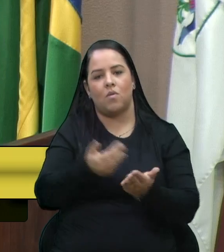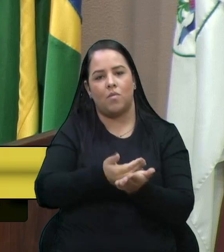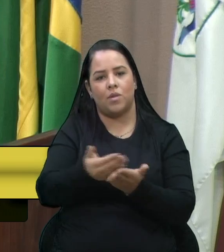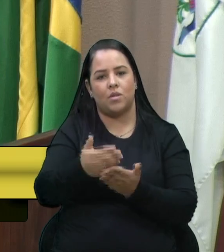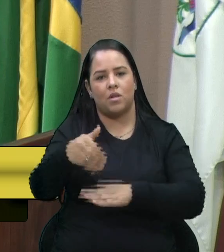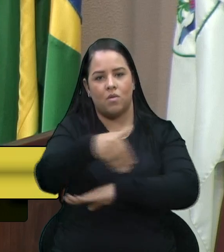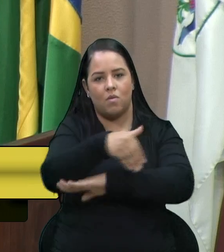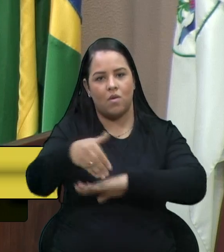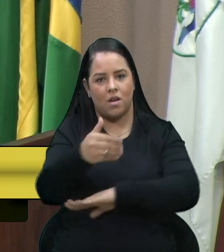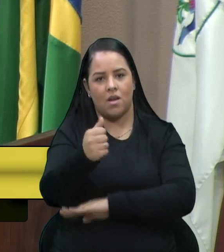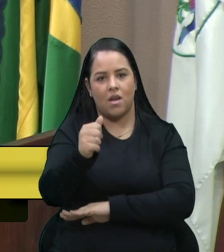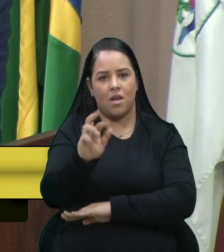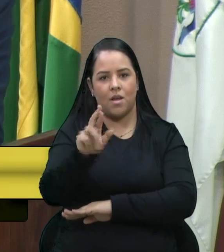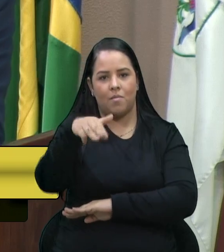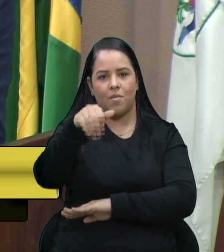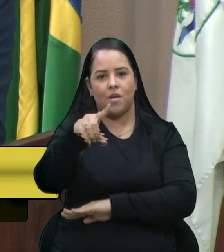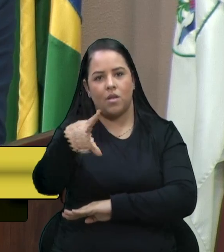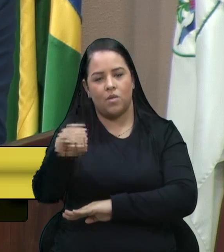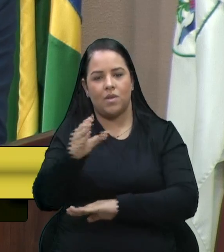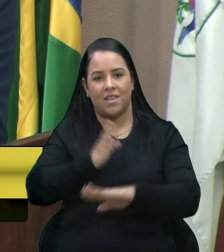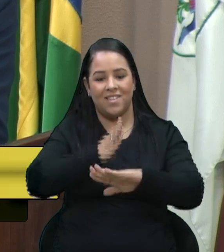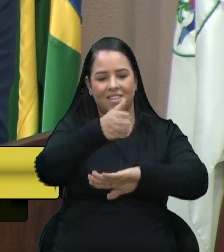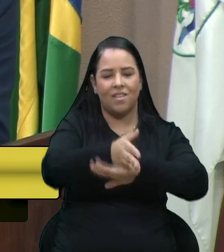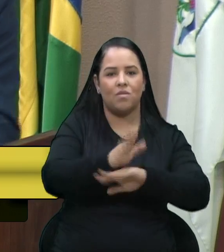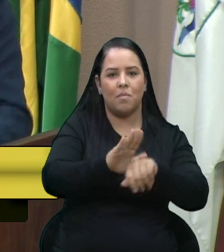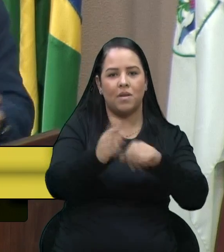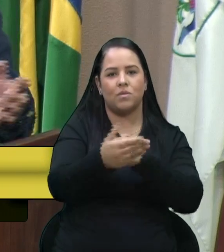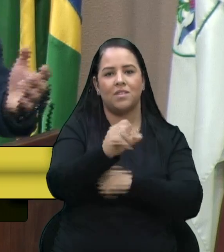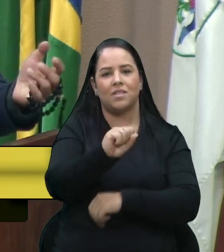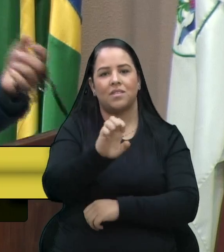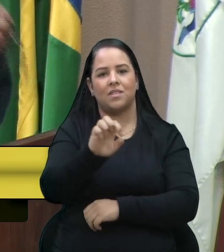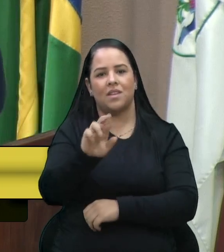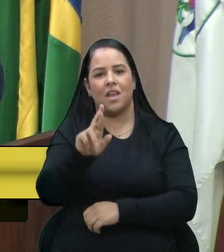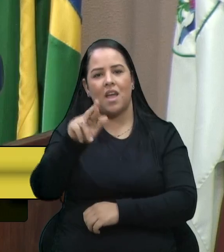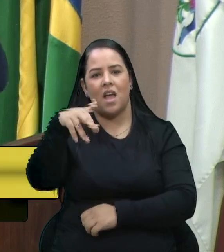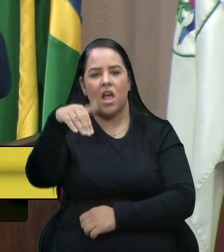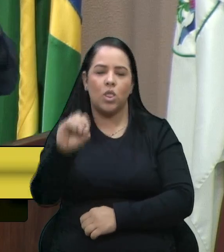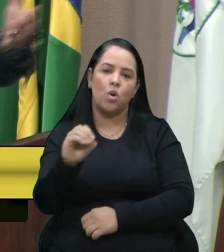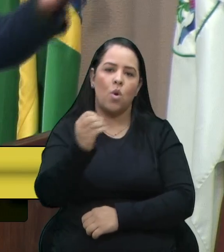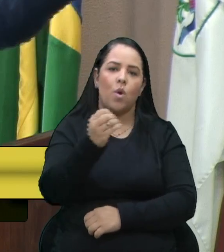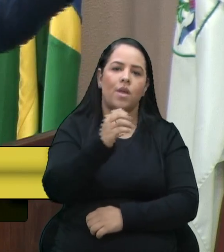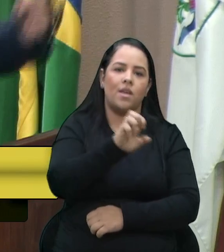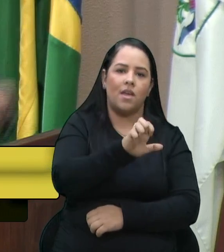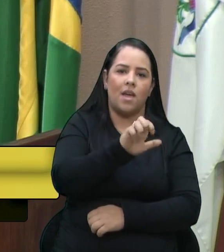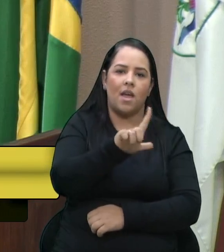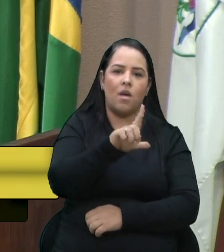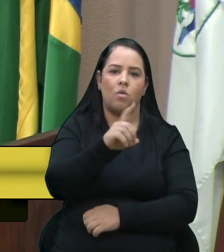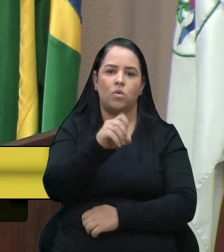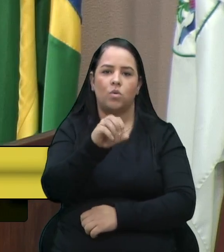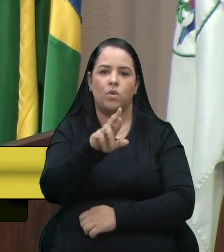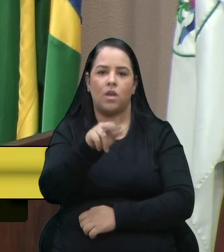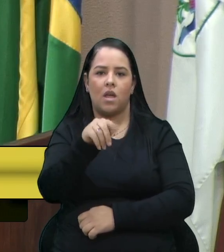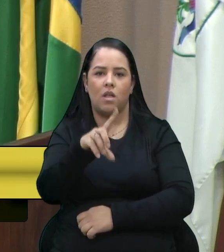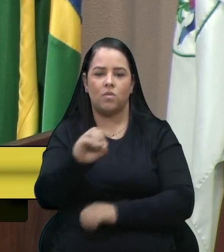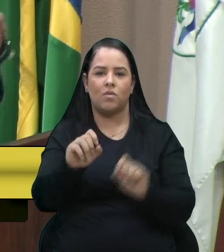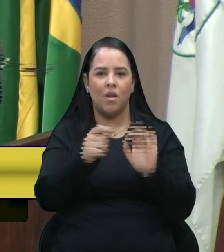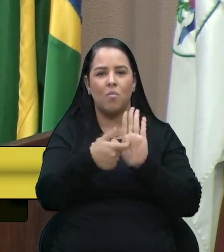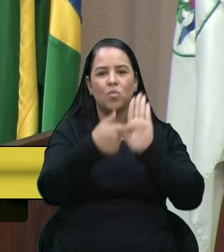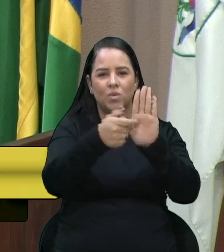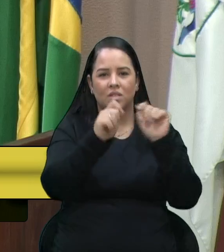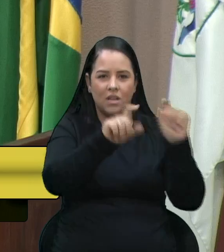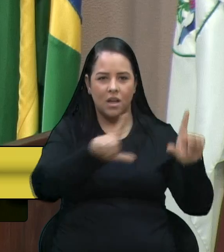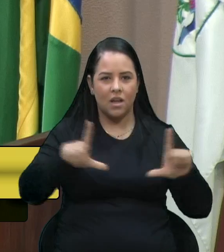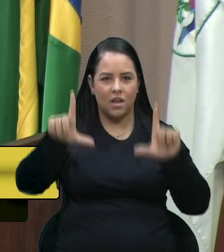acesso ao bairro Serrano e Jardim Adorado. Por gentileza, teve a Câmara que possa dar prioridade para as imagens, para a